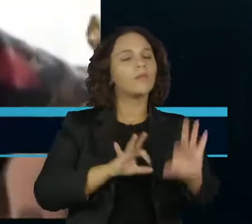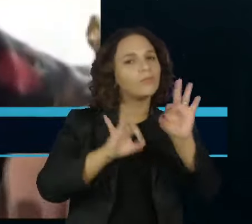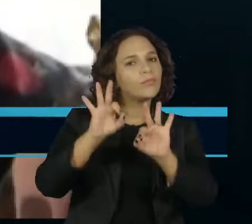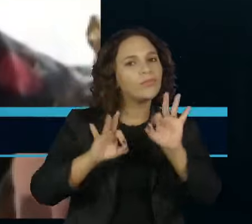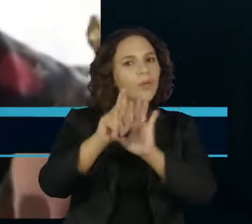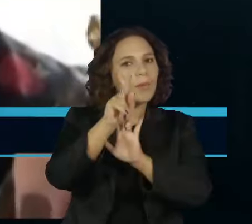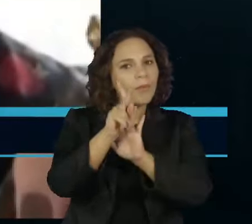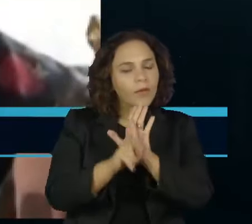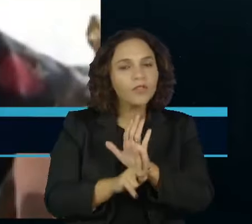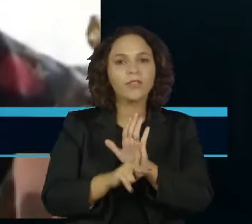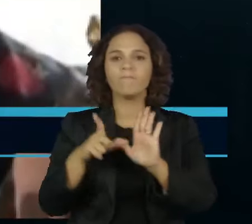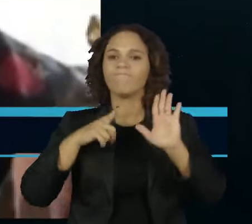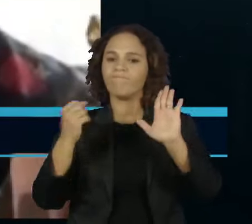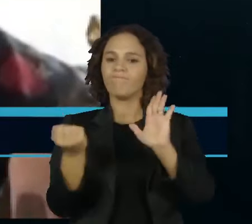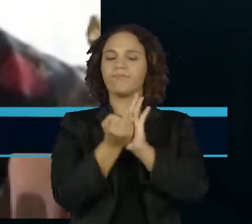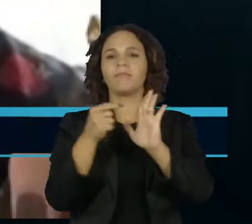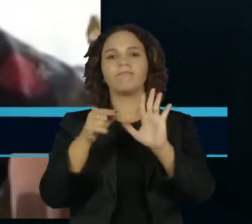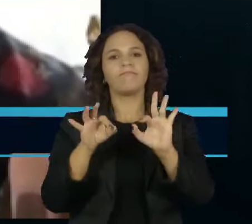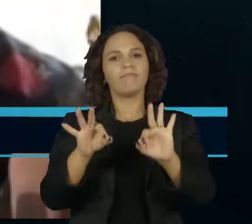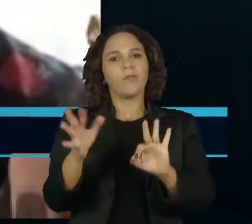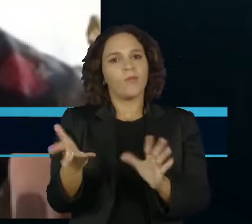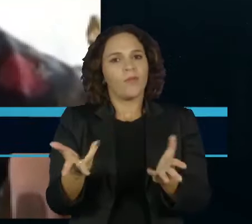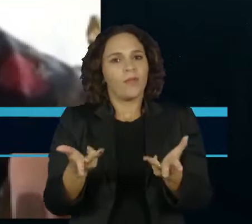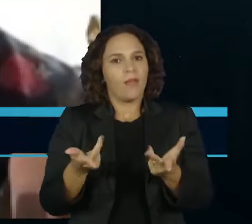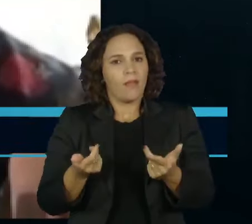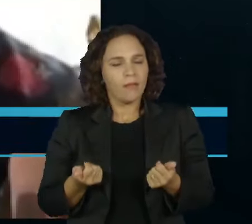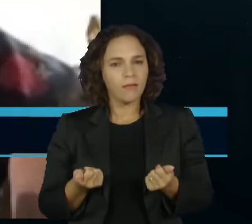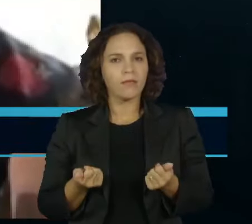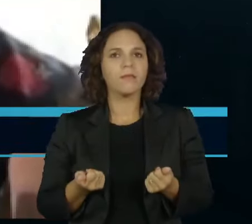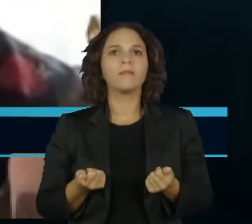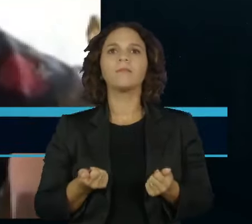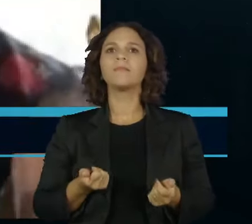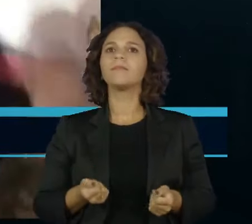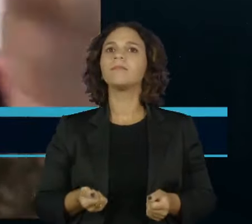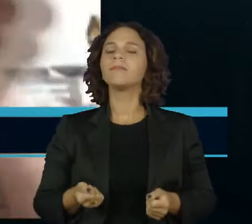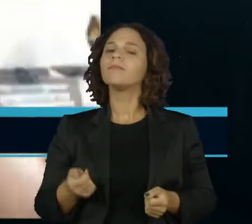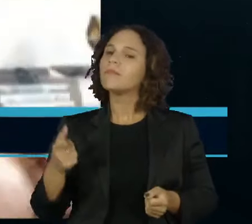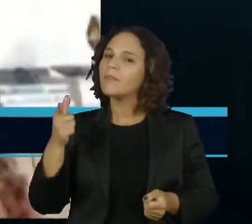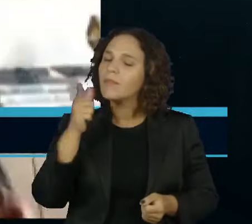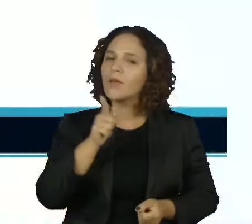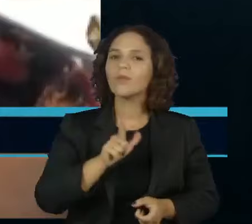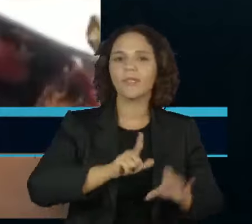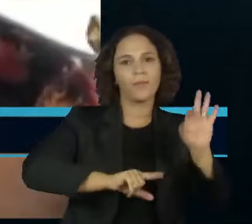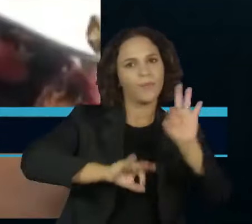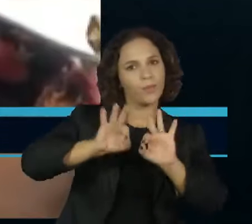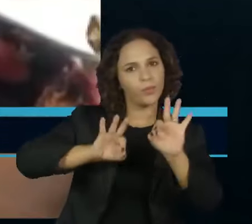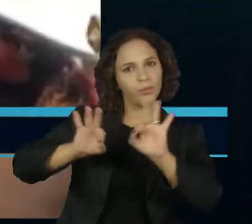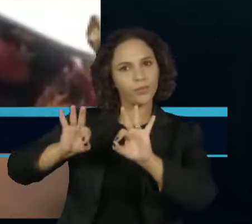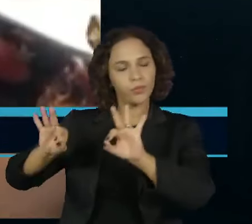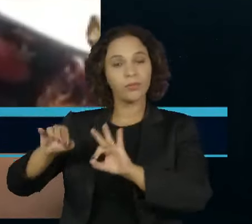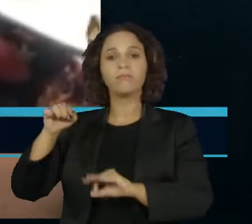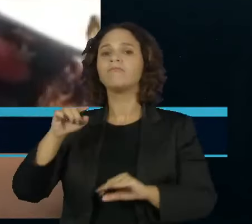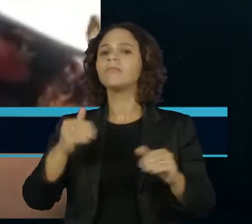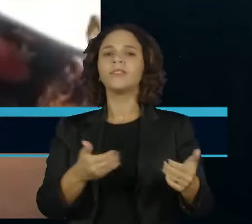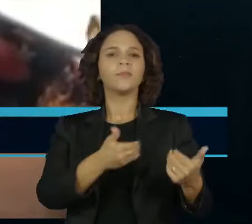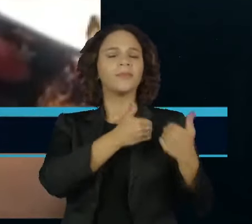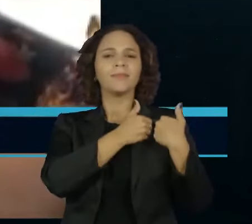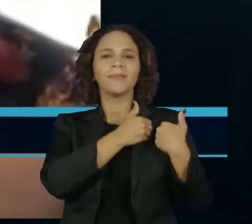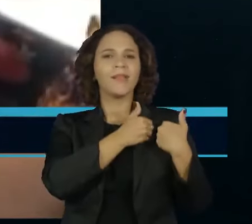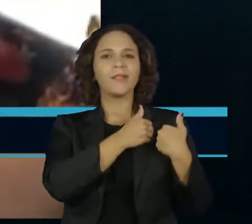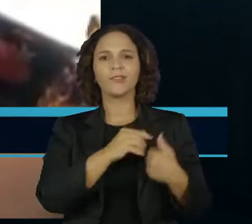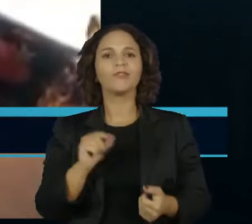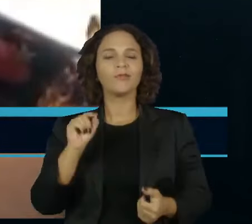projetos, dando selo de qualidade para essas estruturações. O nosso papel é